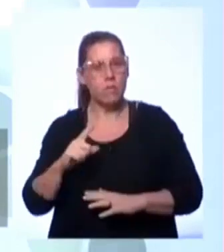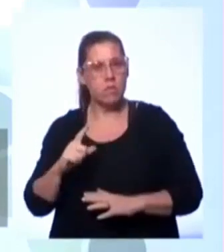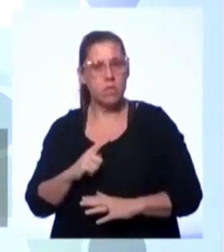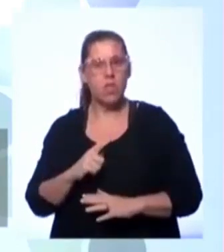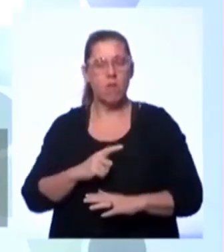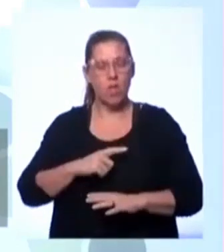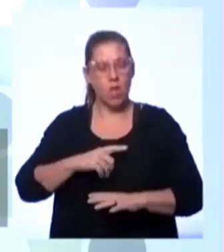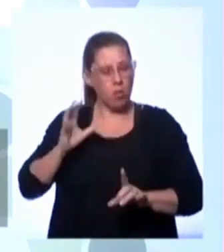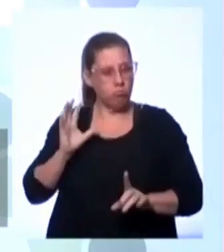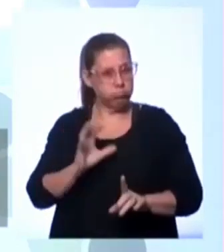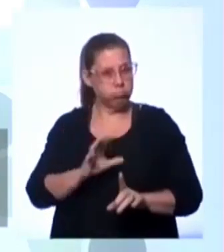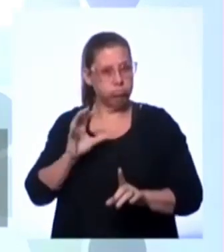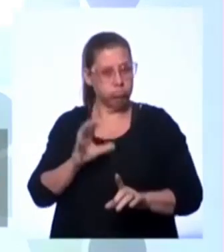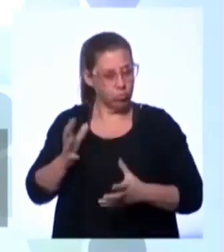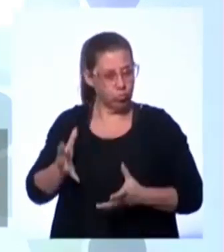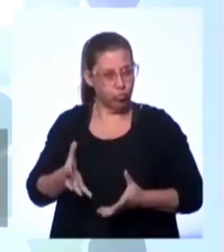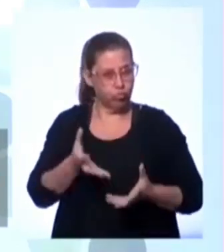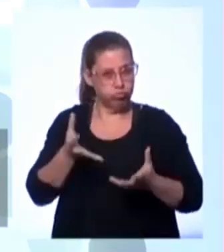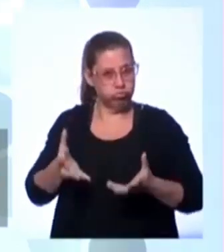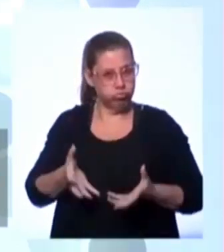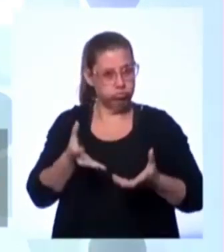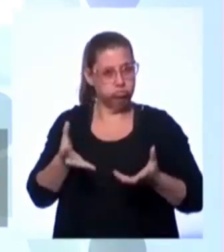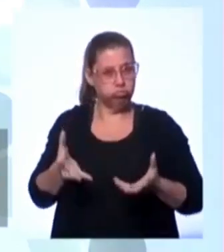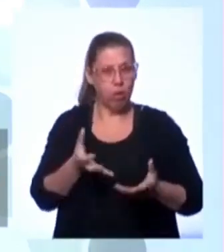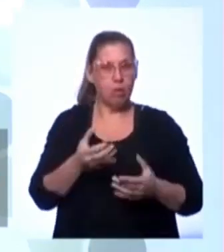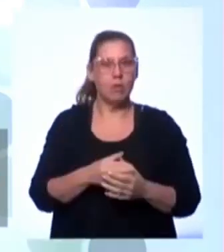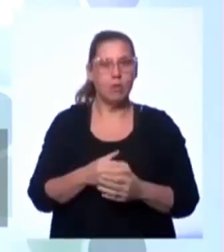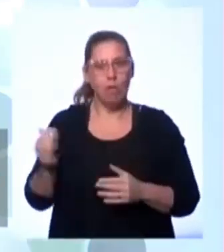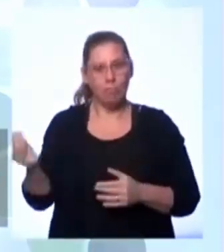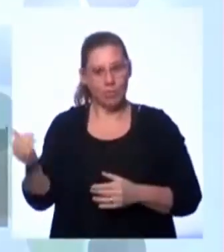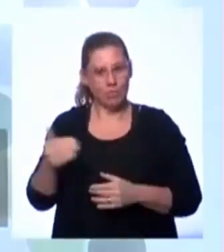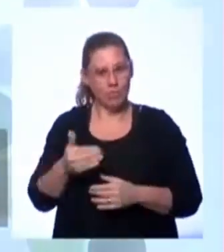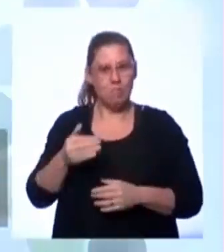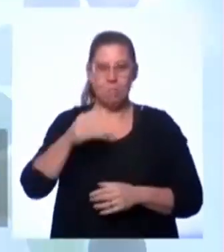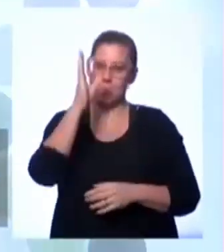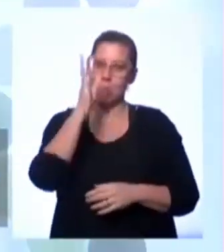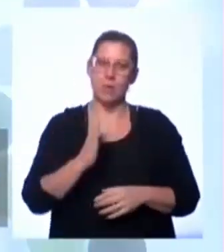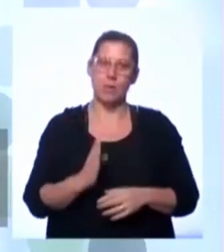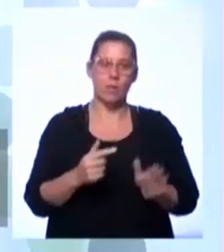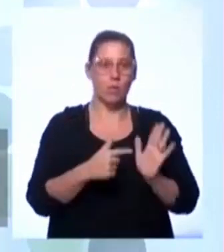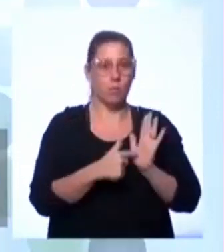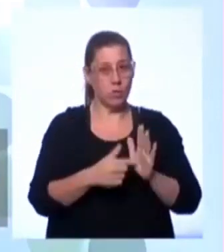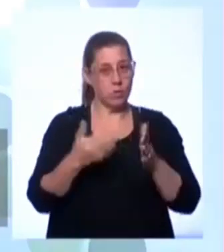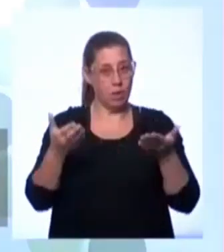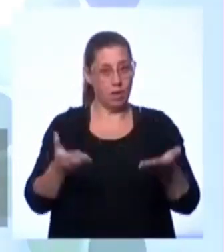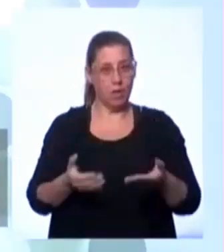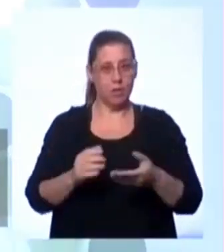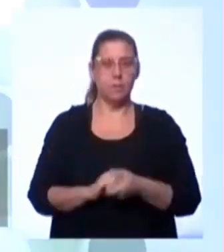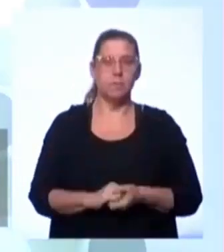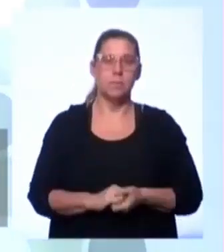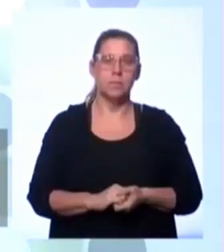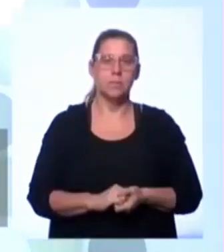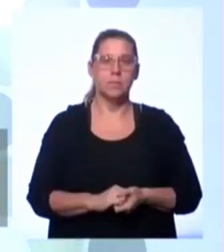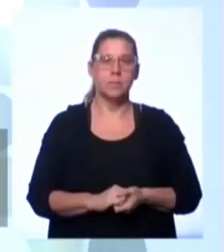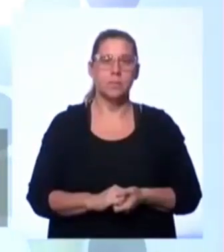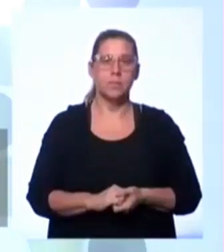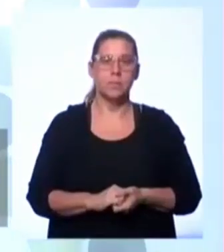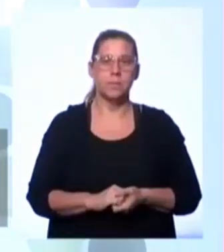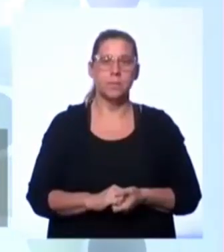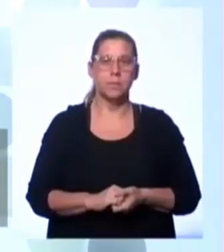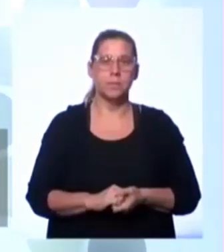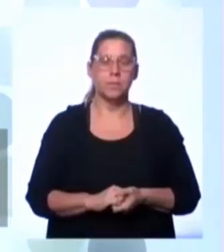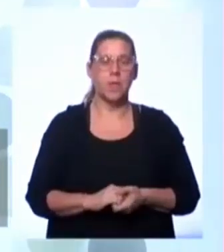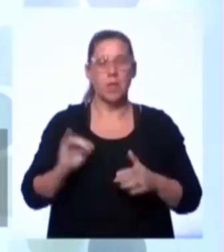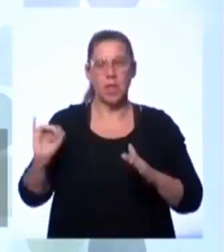incentivo dos imigrantes para vir para o Brasil. Então, é isso que vai aparecer aí, é um pouquinho dessa imigração